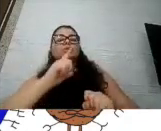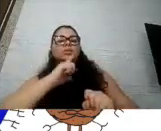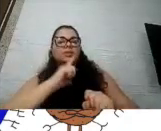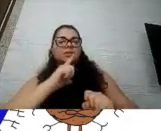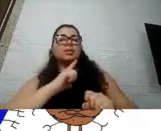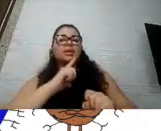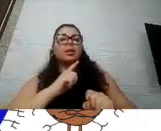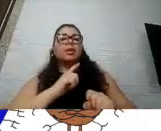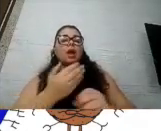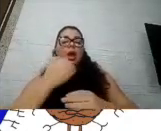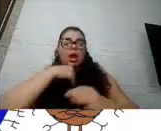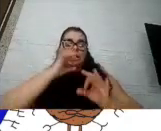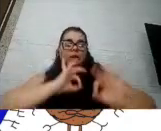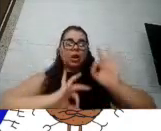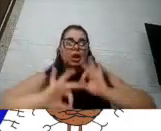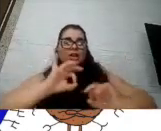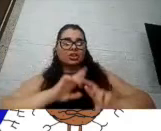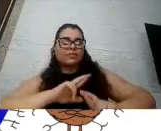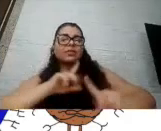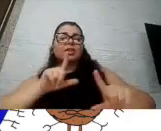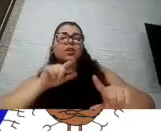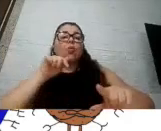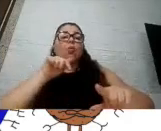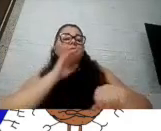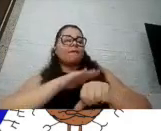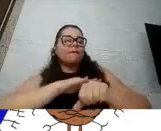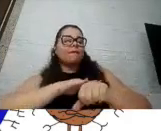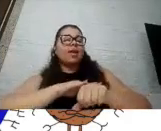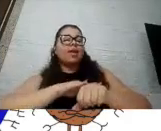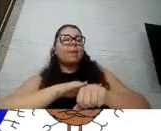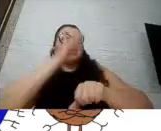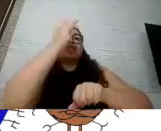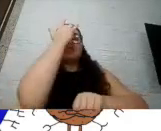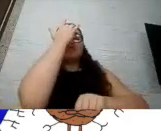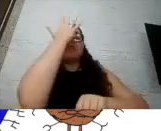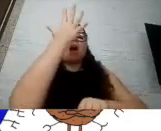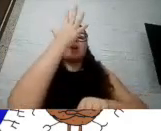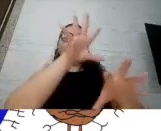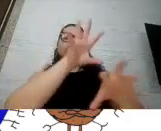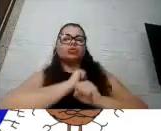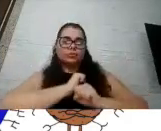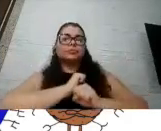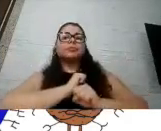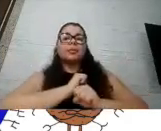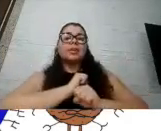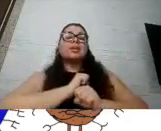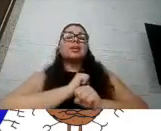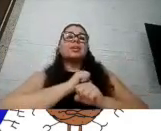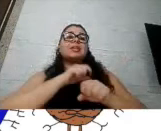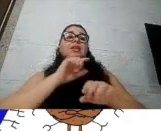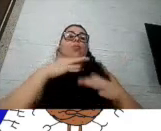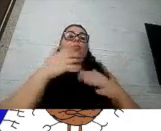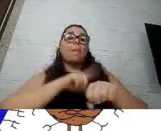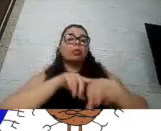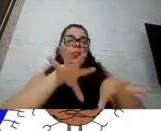imune alterado, facilitando que uma vez infectados desenvolvam um quadro mais